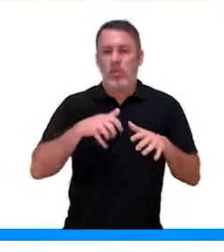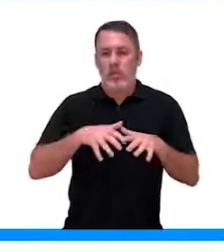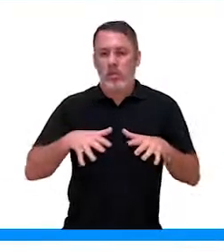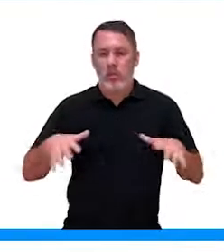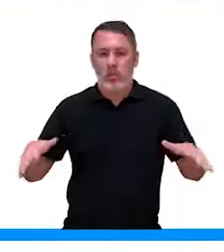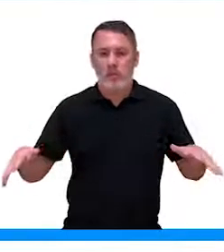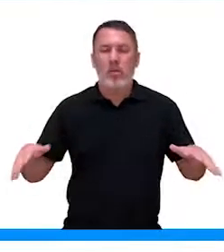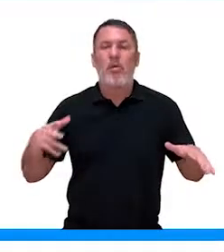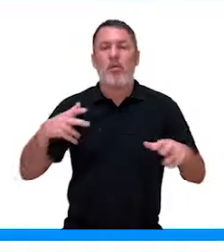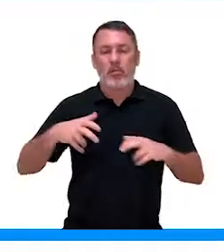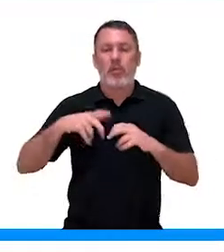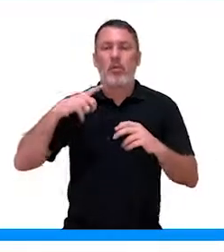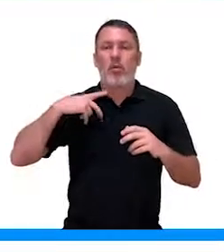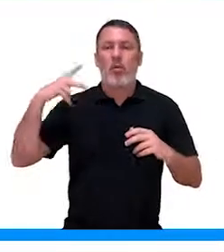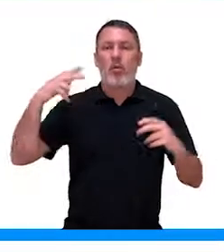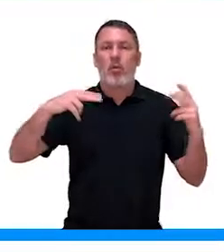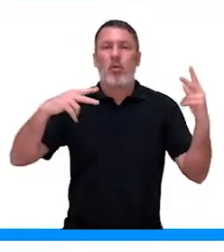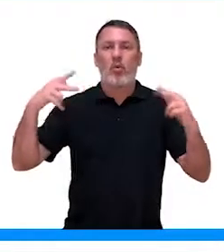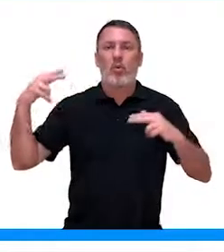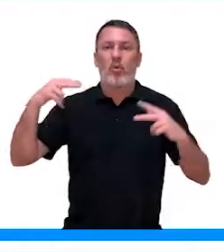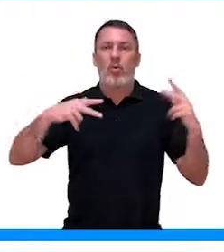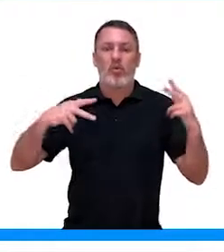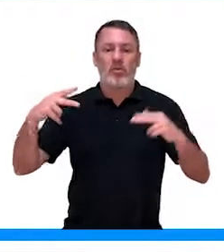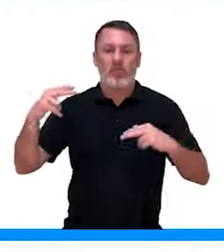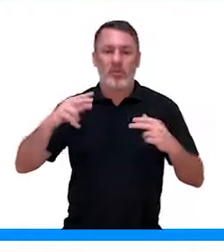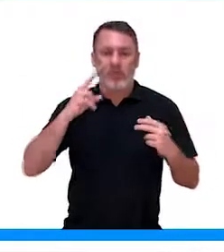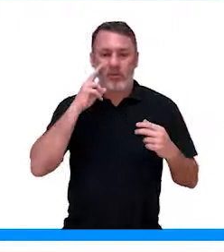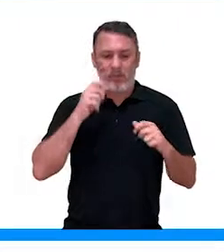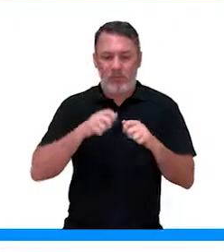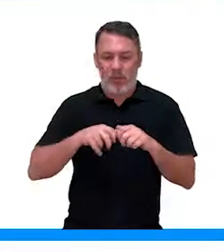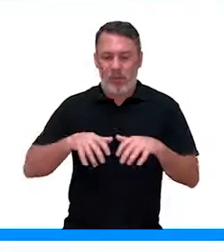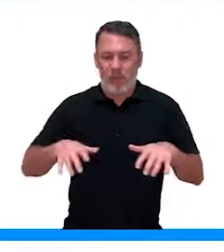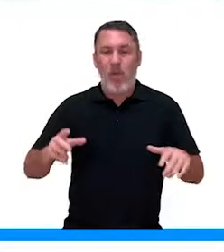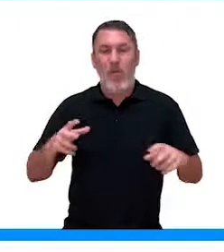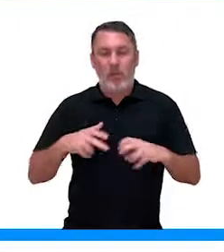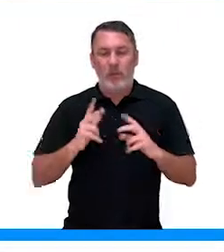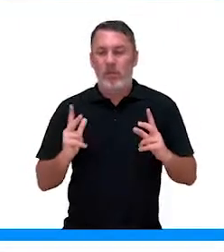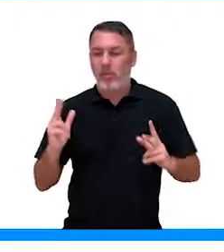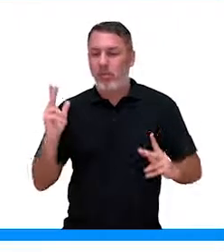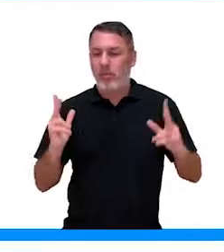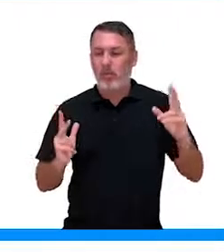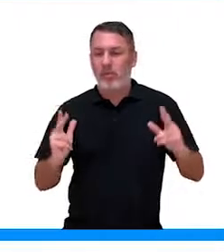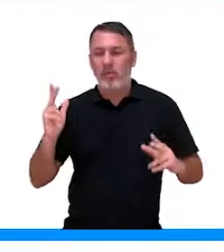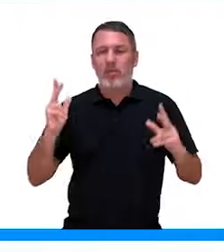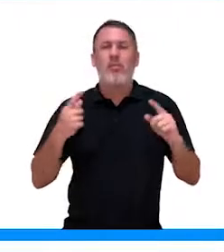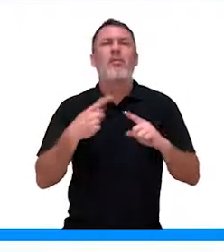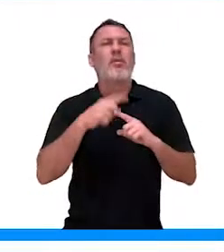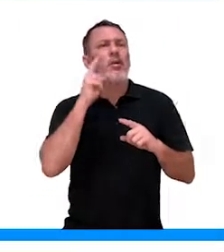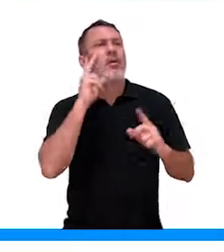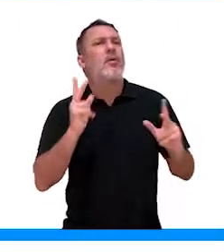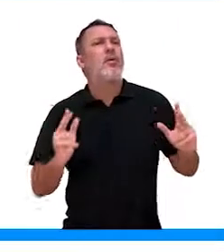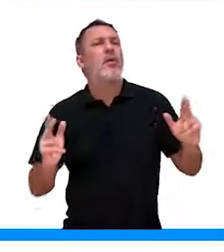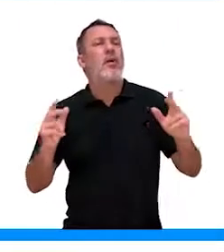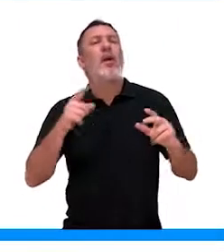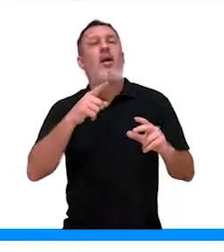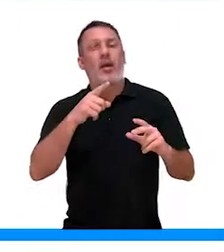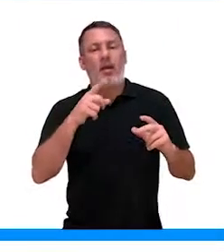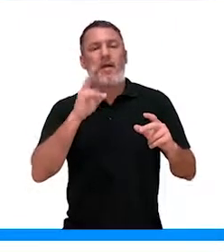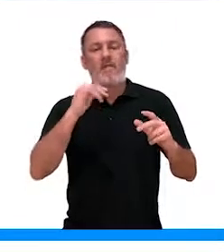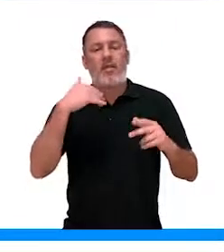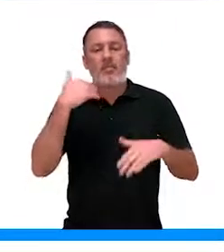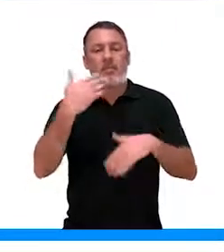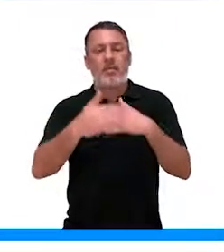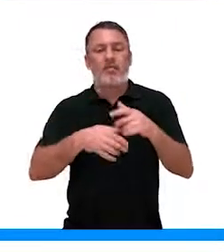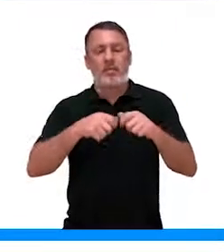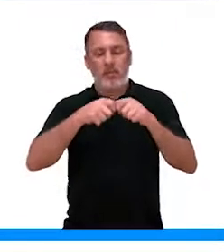fazer? Ela corta o ácice da planta, que é o que a gente chama de poda. Quando ela arranca essa parte aqui, você